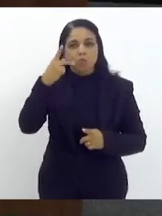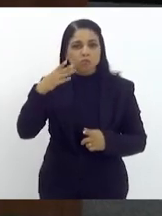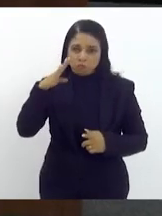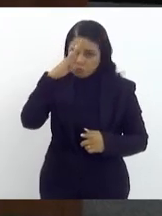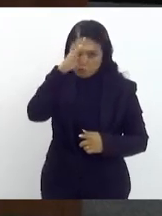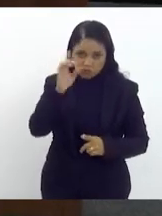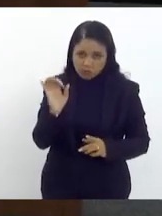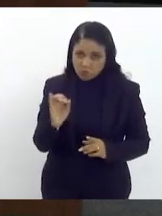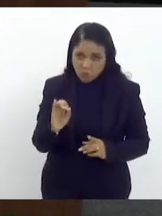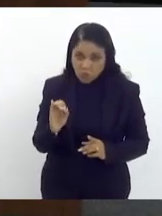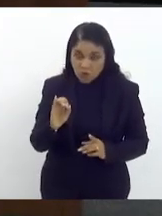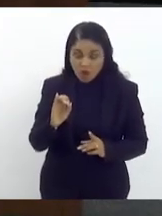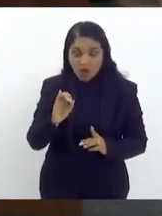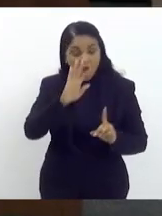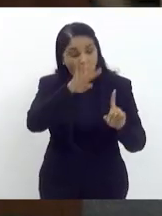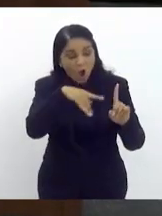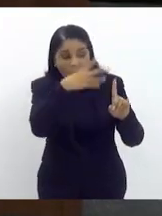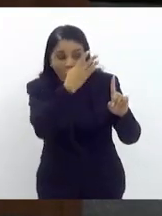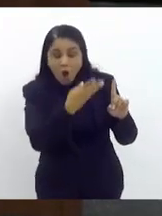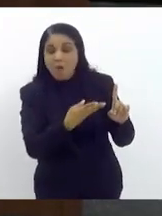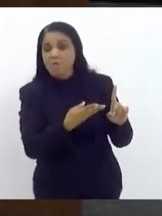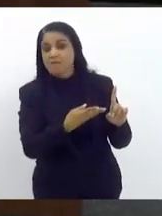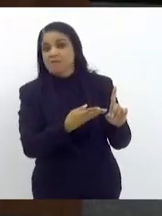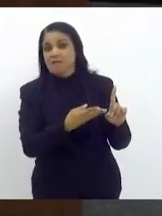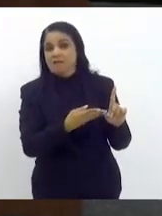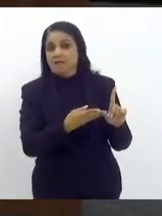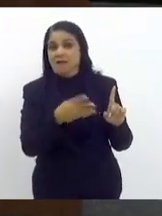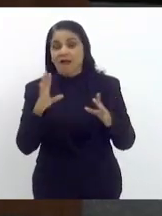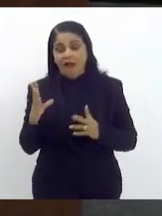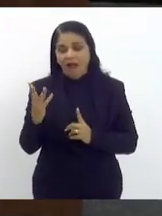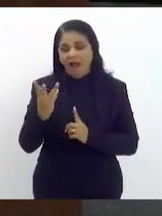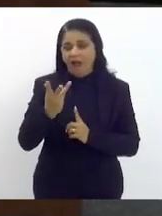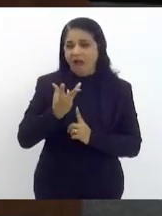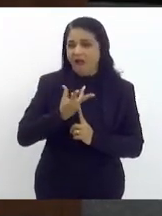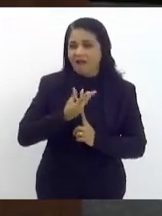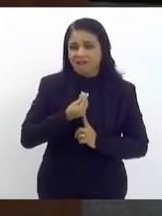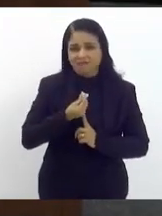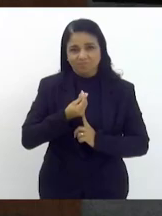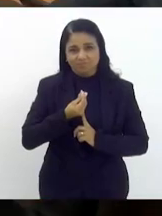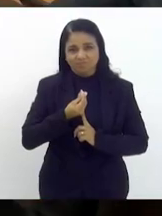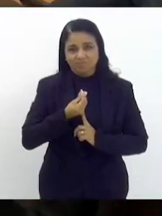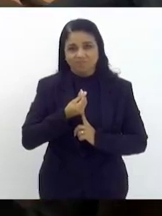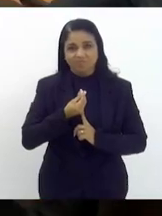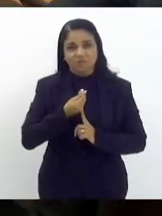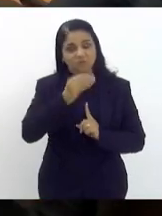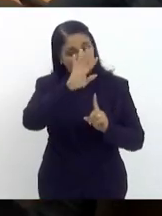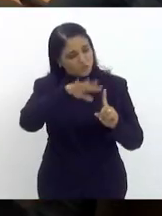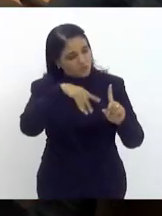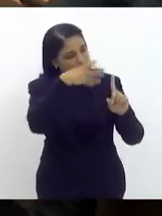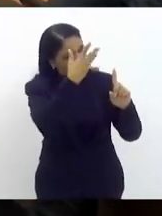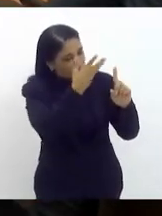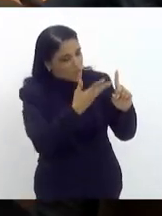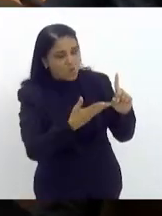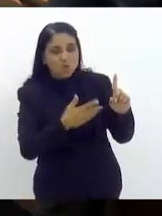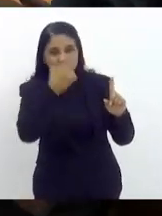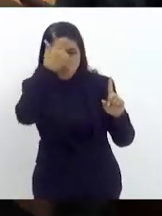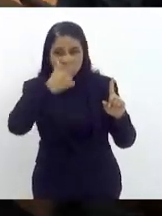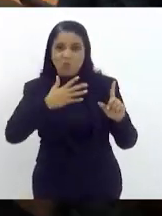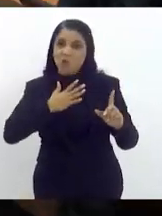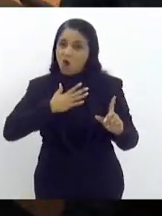homenagem à arte e como eu homenageio os grandes artistas